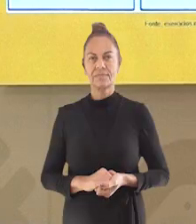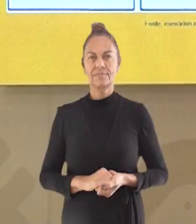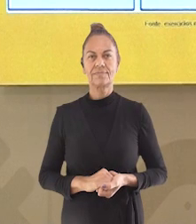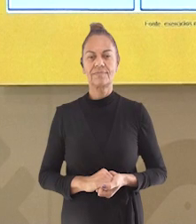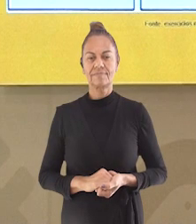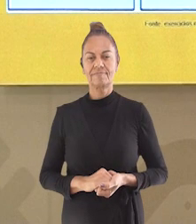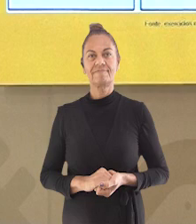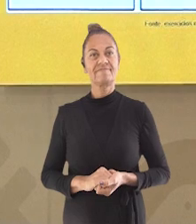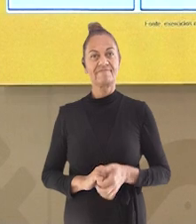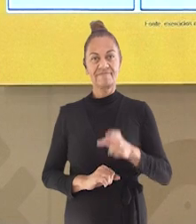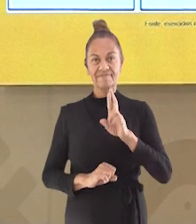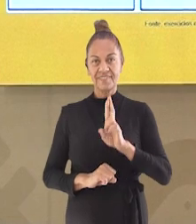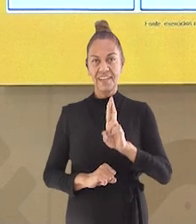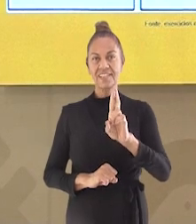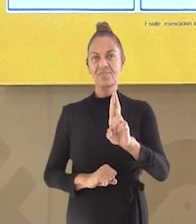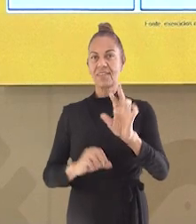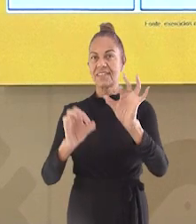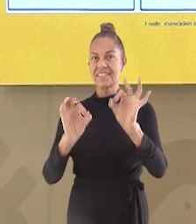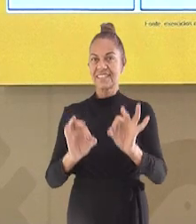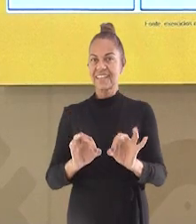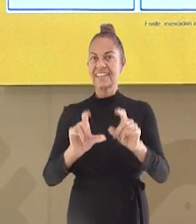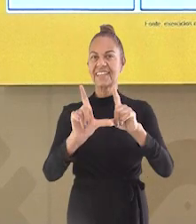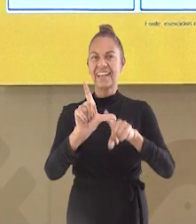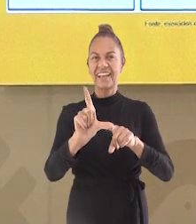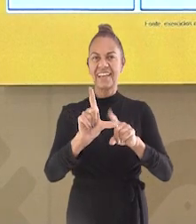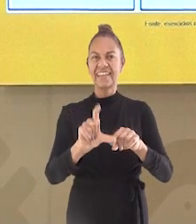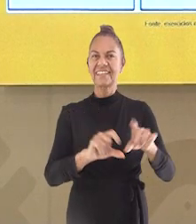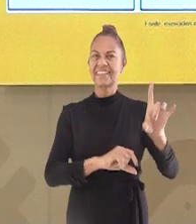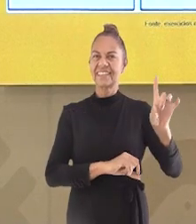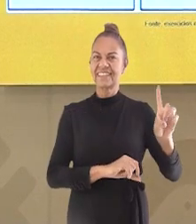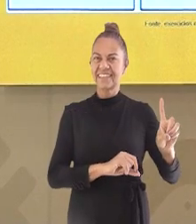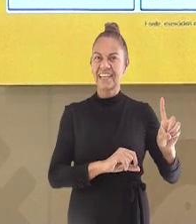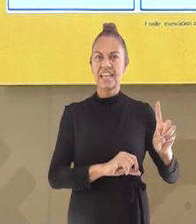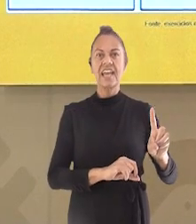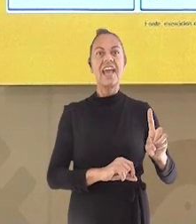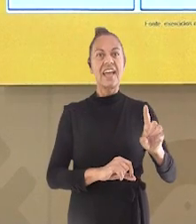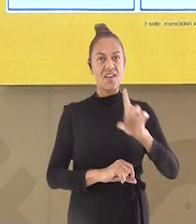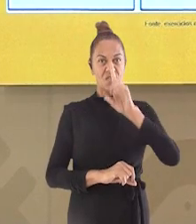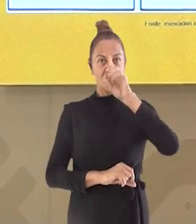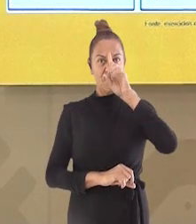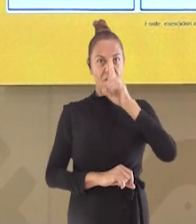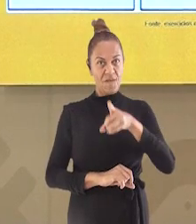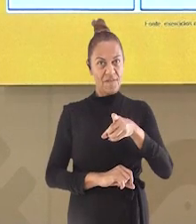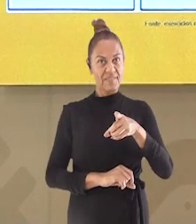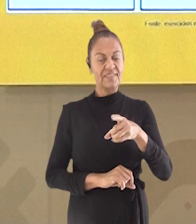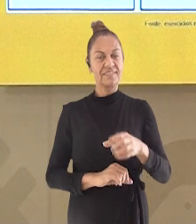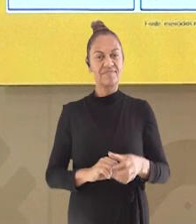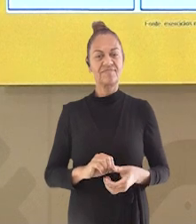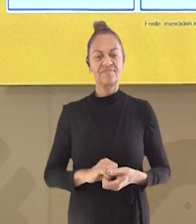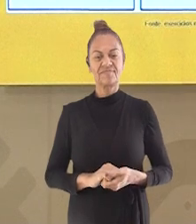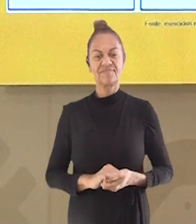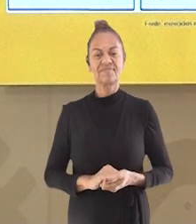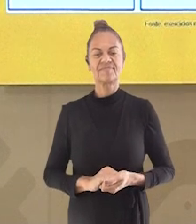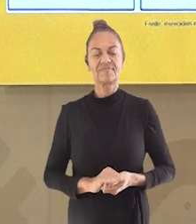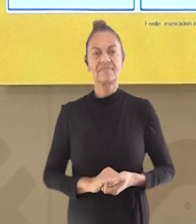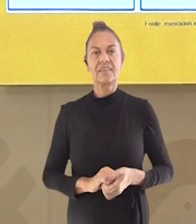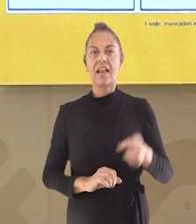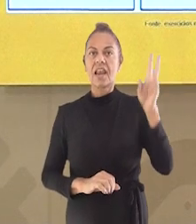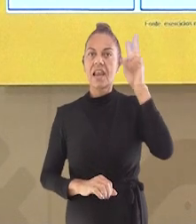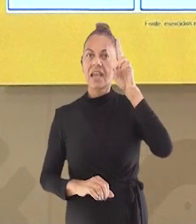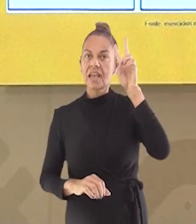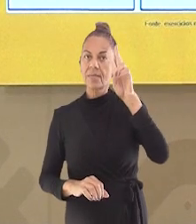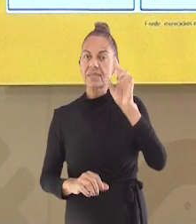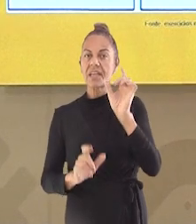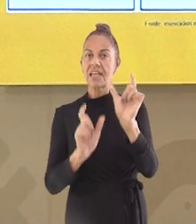E a resposta correta é a letra D, uma ordem. Lembre-se, as palavras do